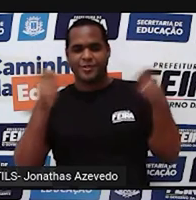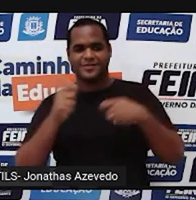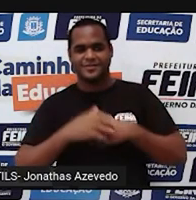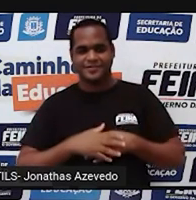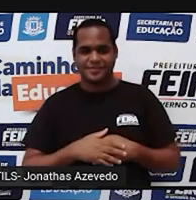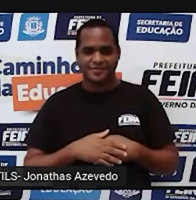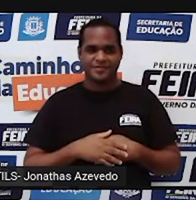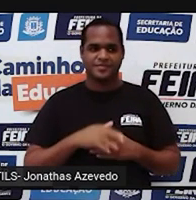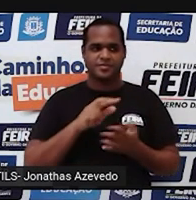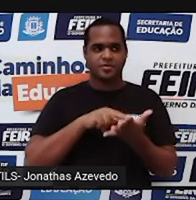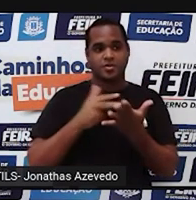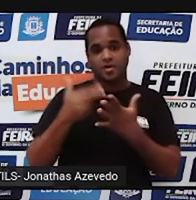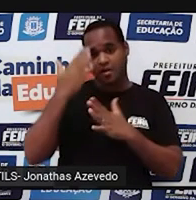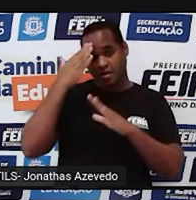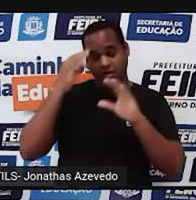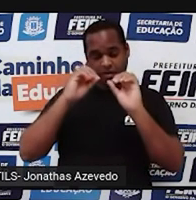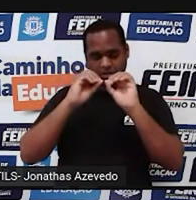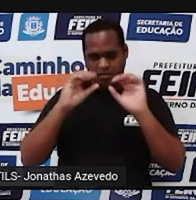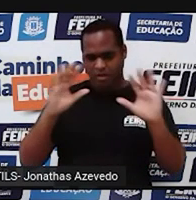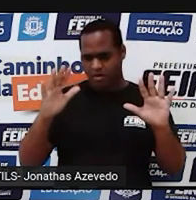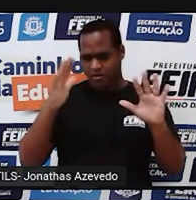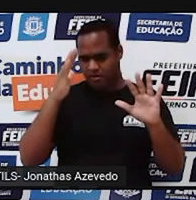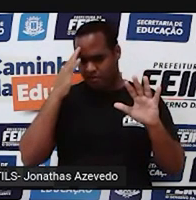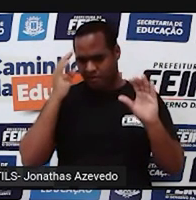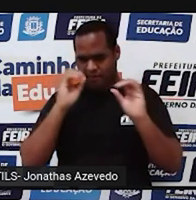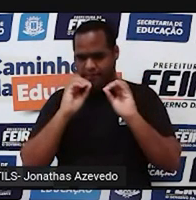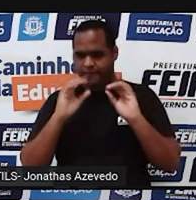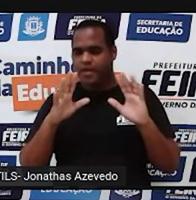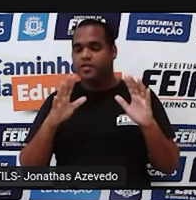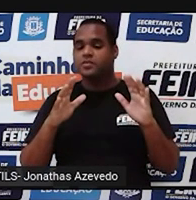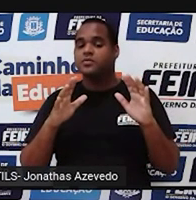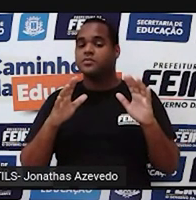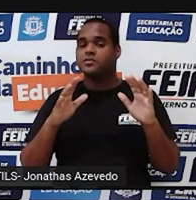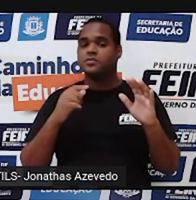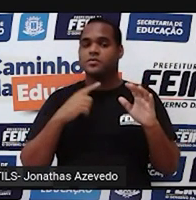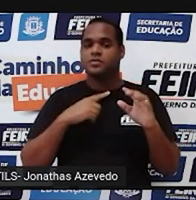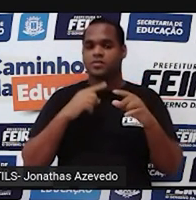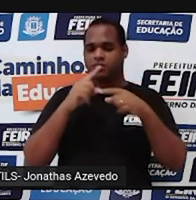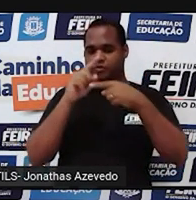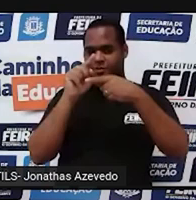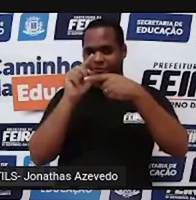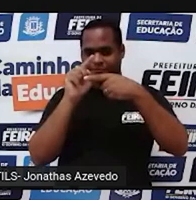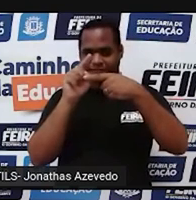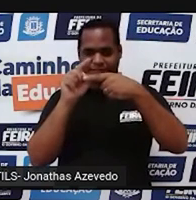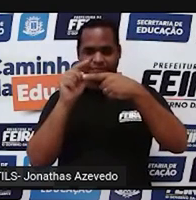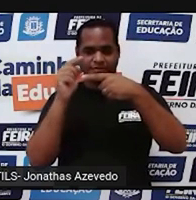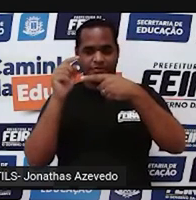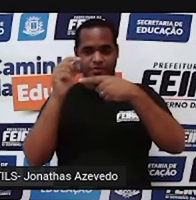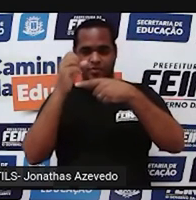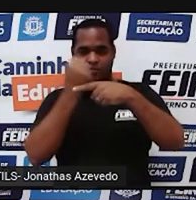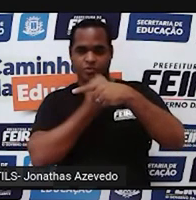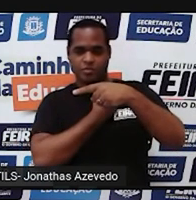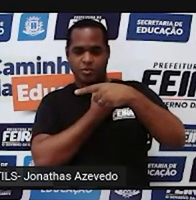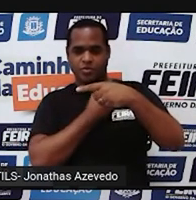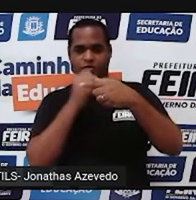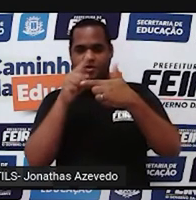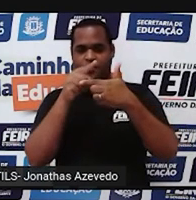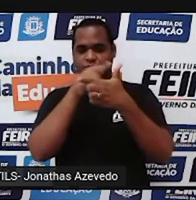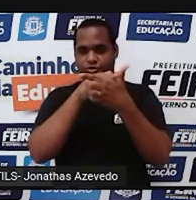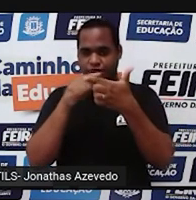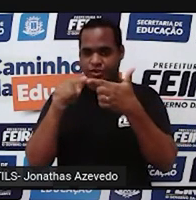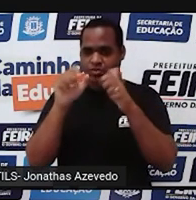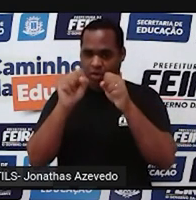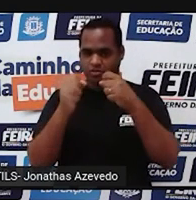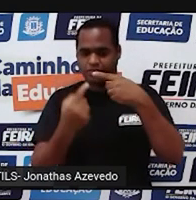Traduzindo de uma forma mais fácil, pega o numerozinho de cima na fração e divide pelo numerozinho de